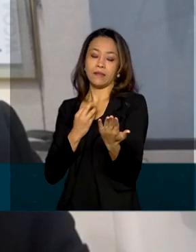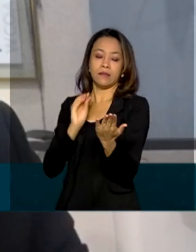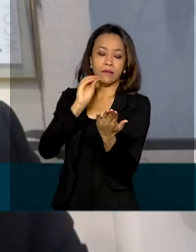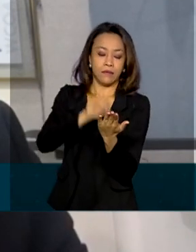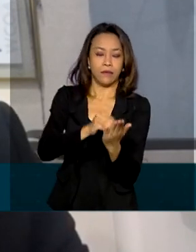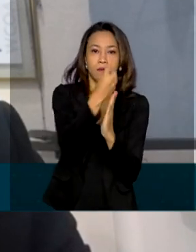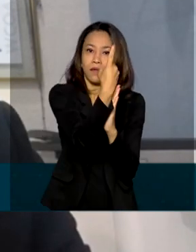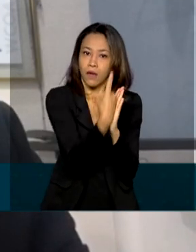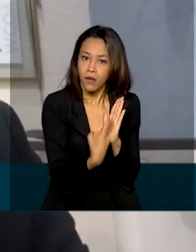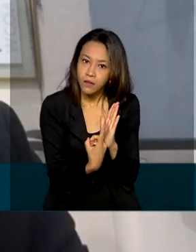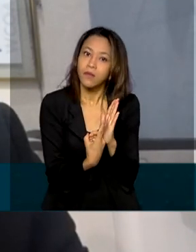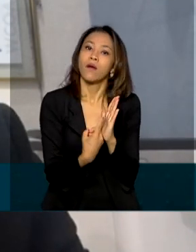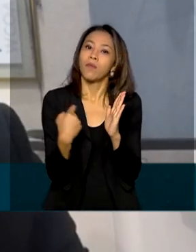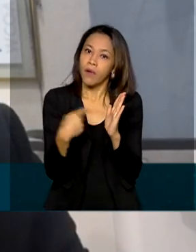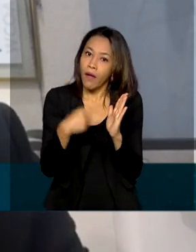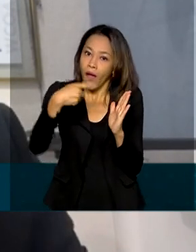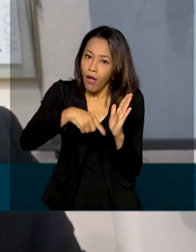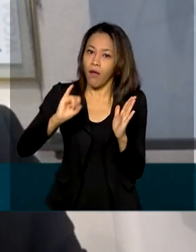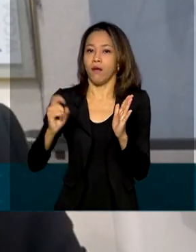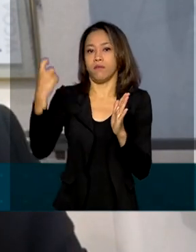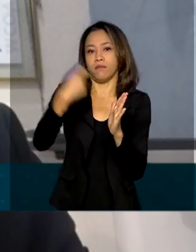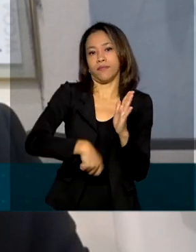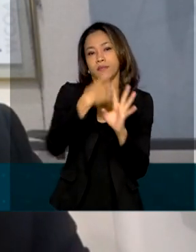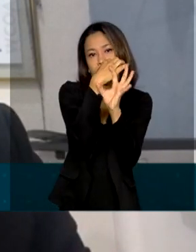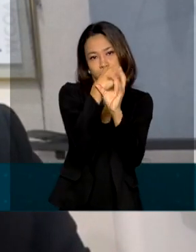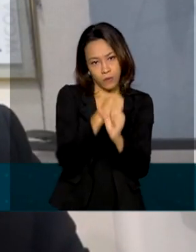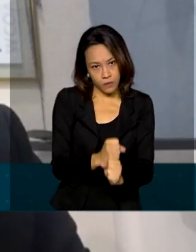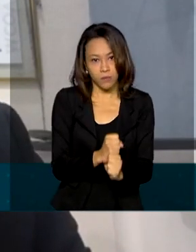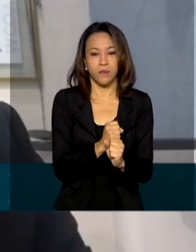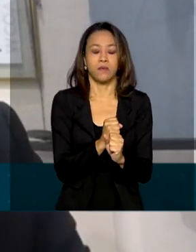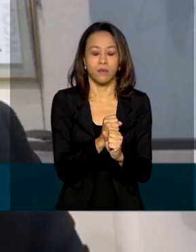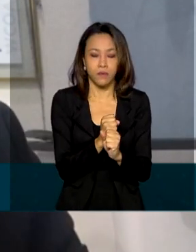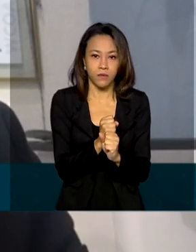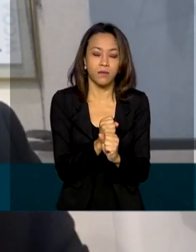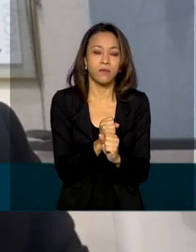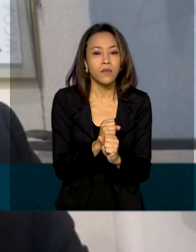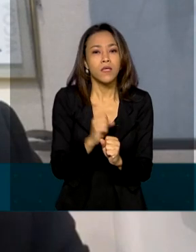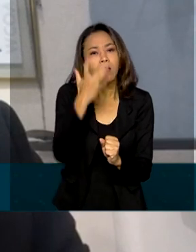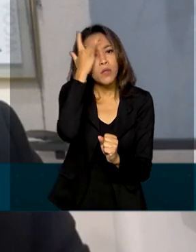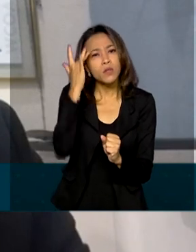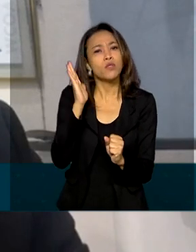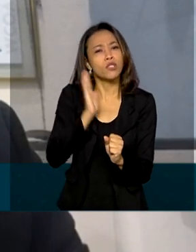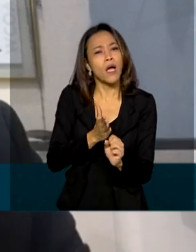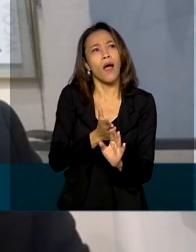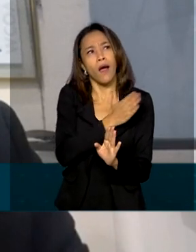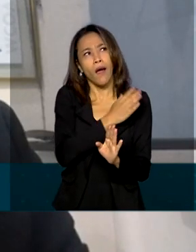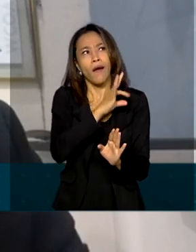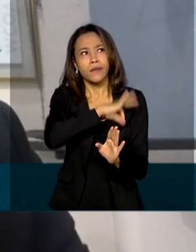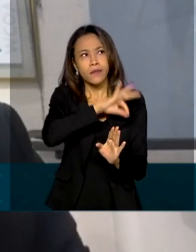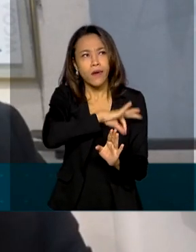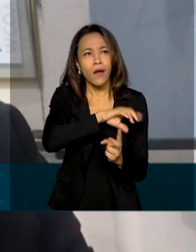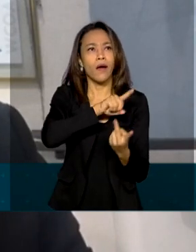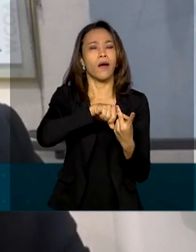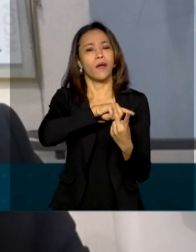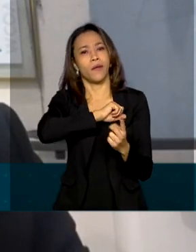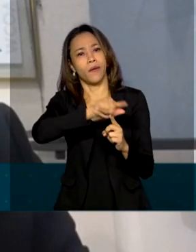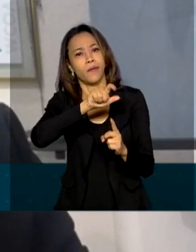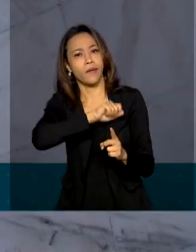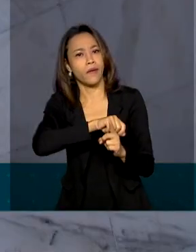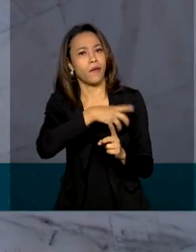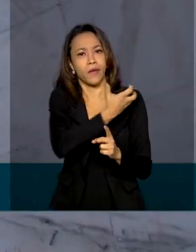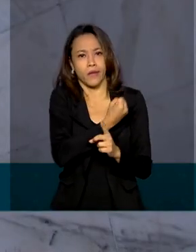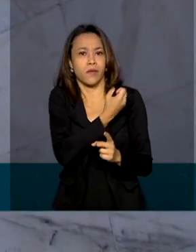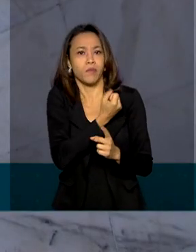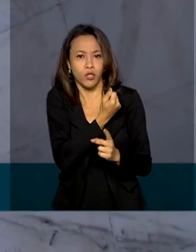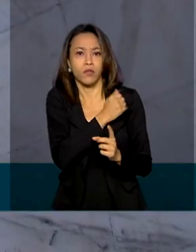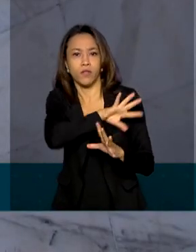rendimentos tributáveis. Eles vão ser somados aos rendimentos que a pessoa já recebe de salário, aluguel ou qualquer outra fonte.